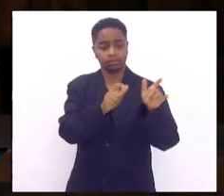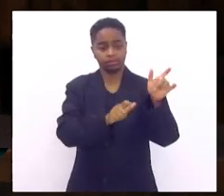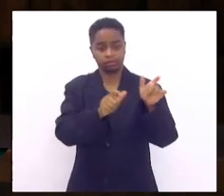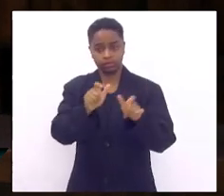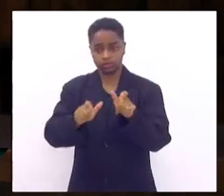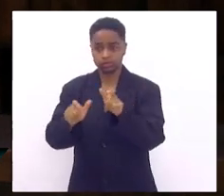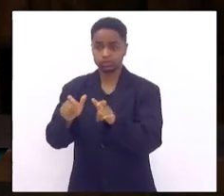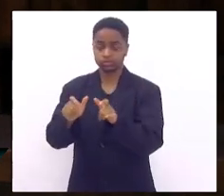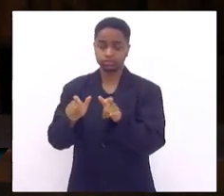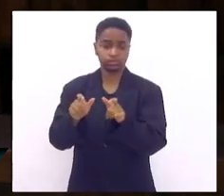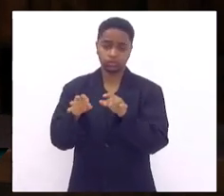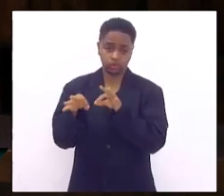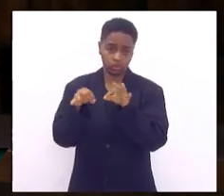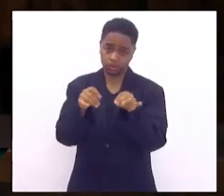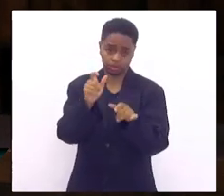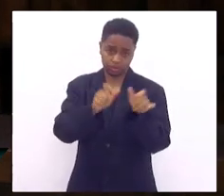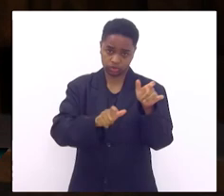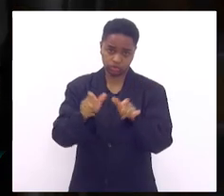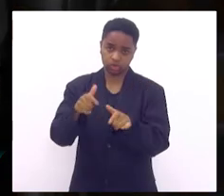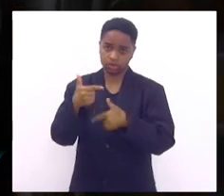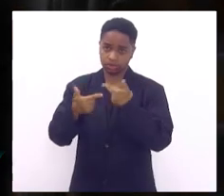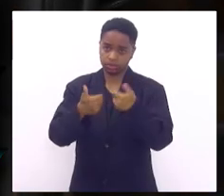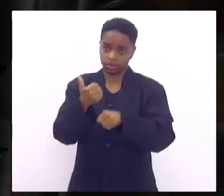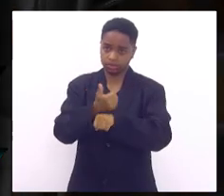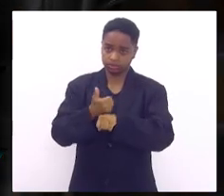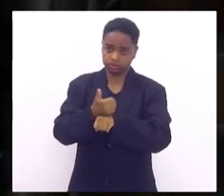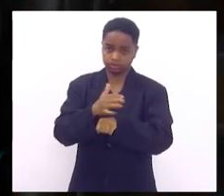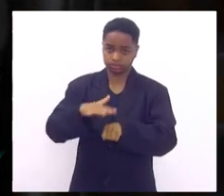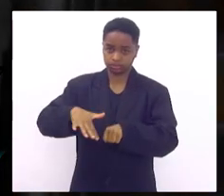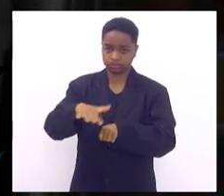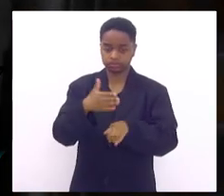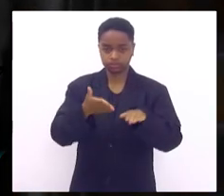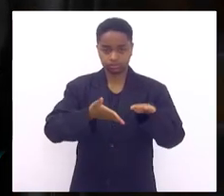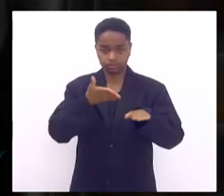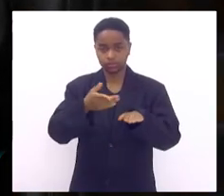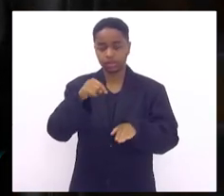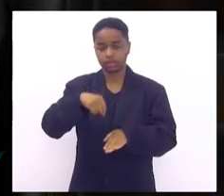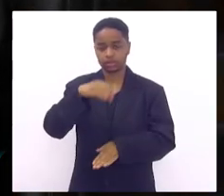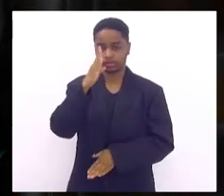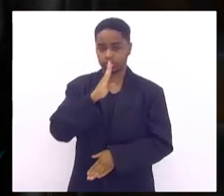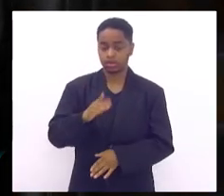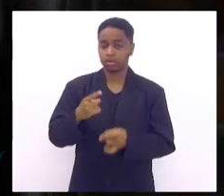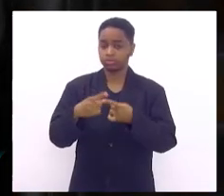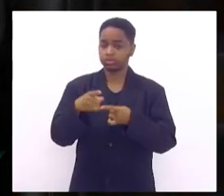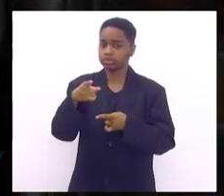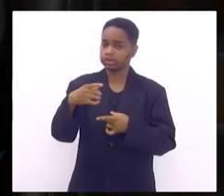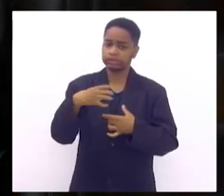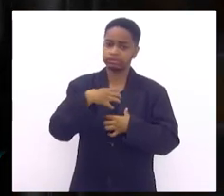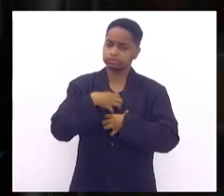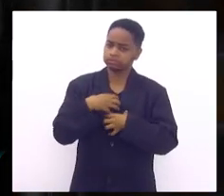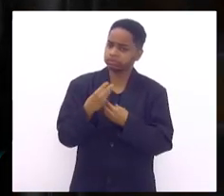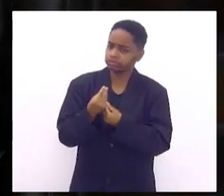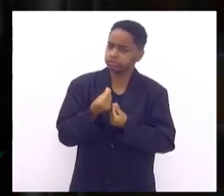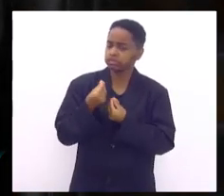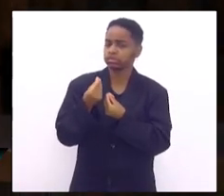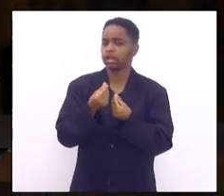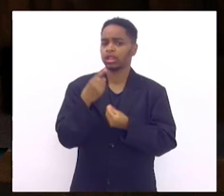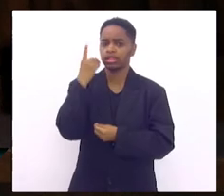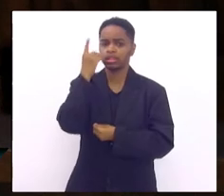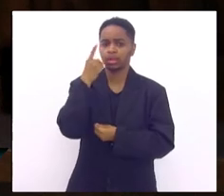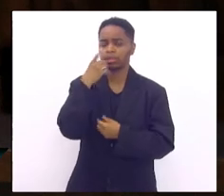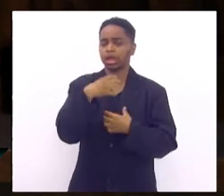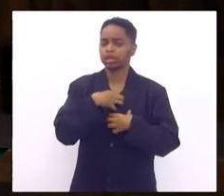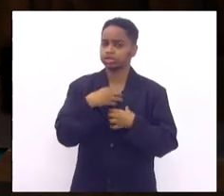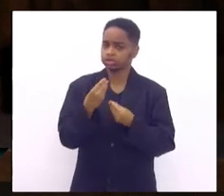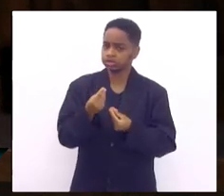para todas as pessoas da podologia brasileira tá você é cara hipersensível é um deputado hipersensível